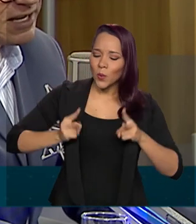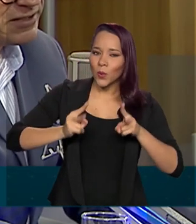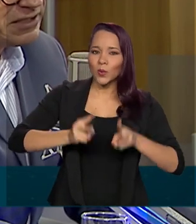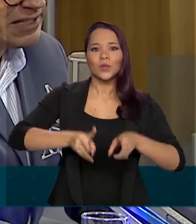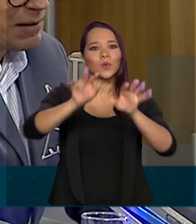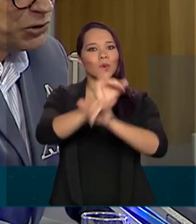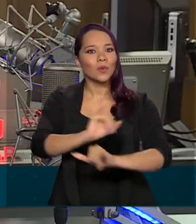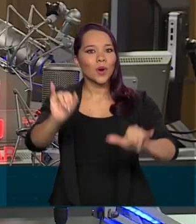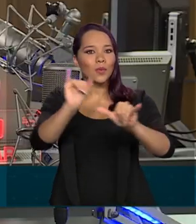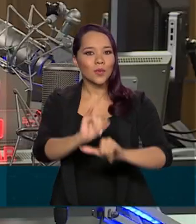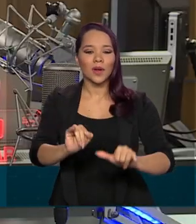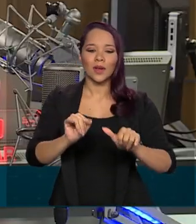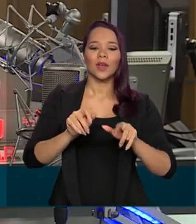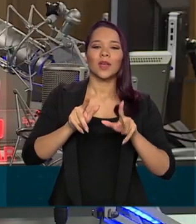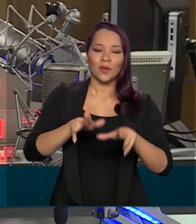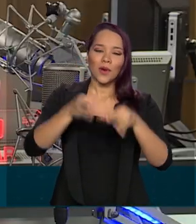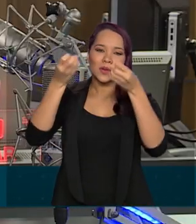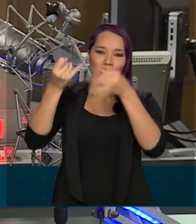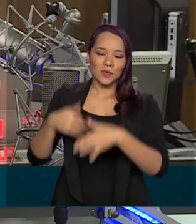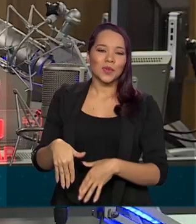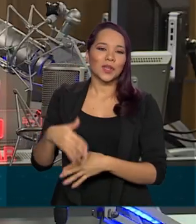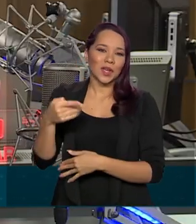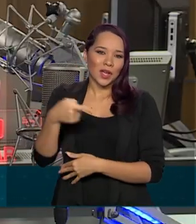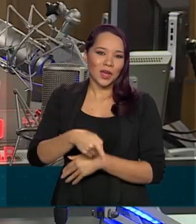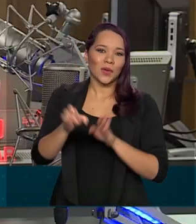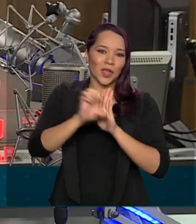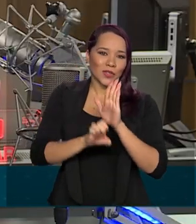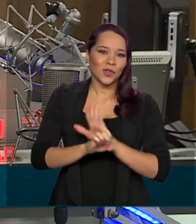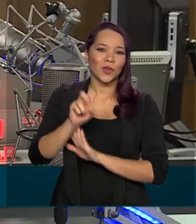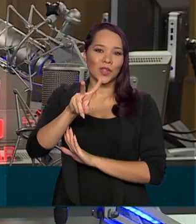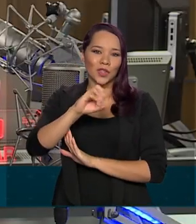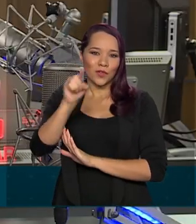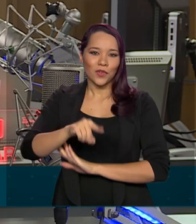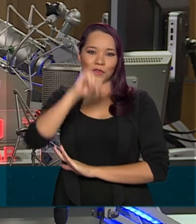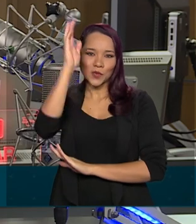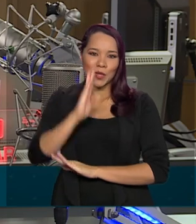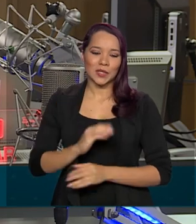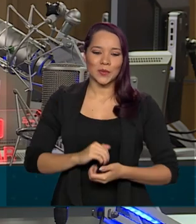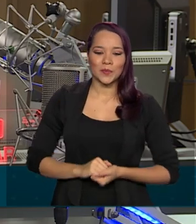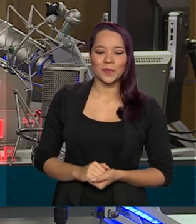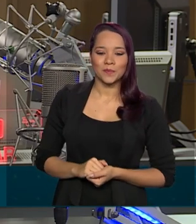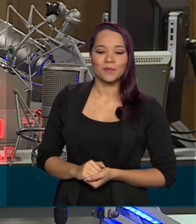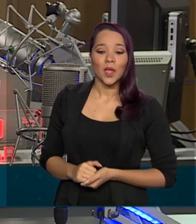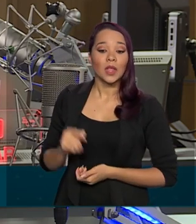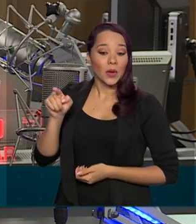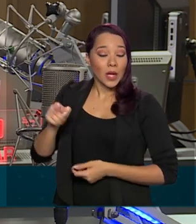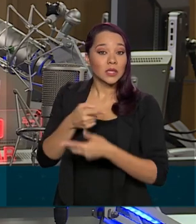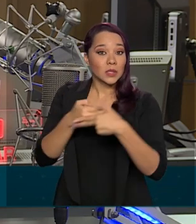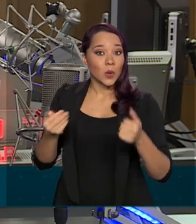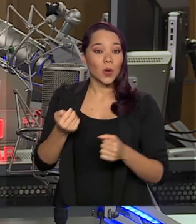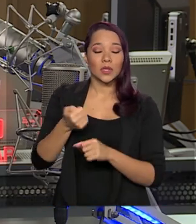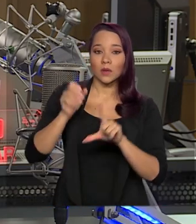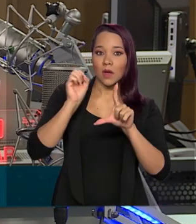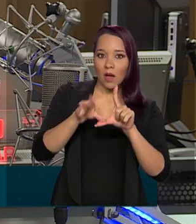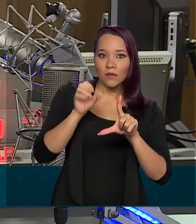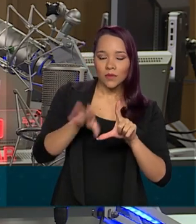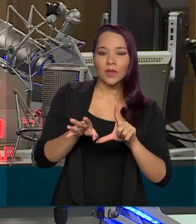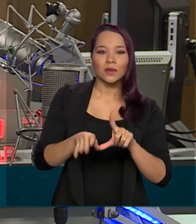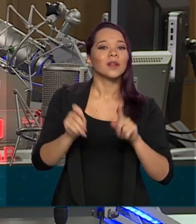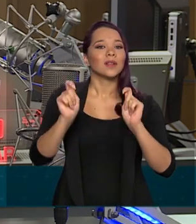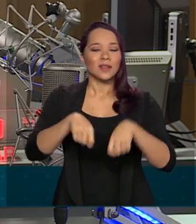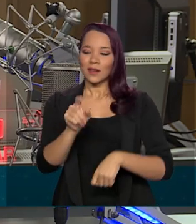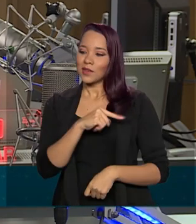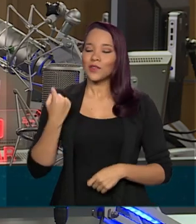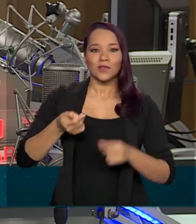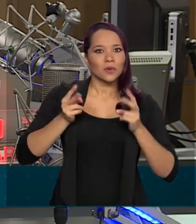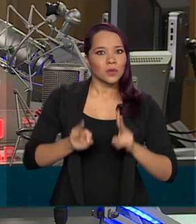ser contada, como avalia o atual editor-chefe da Voz do Brasil. Essa urgência da rádio, essa coisa da Uau Vivo, permite que a gente